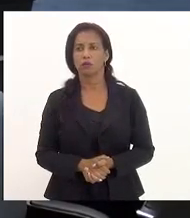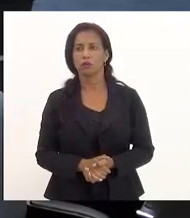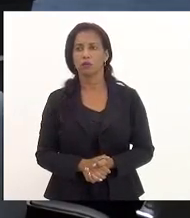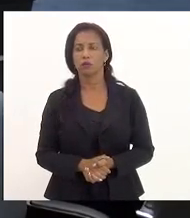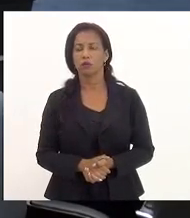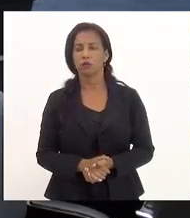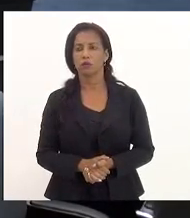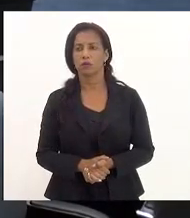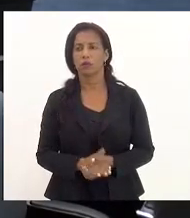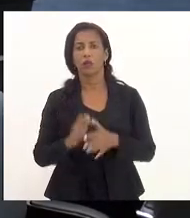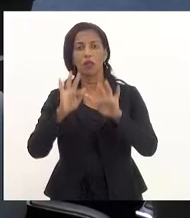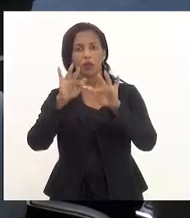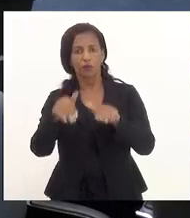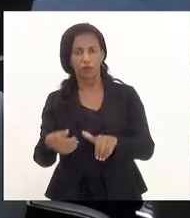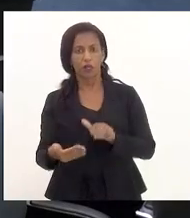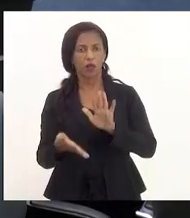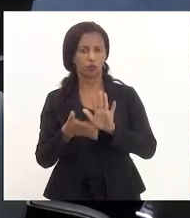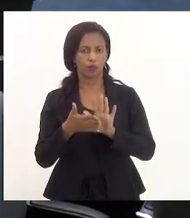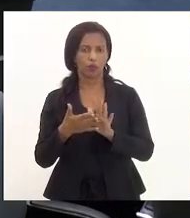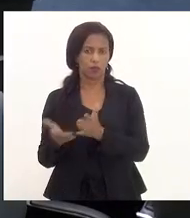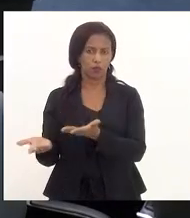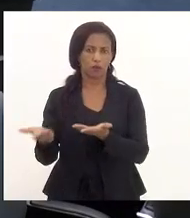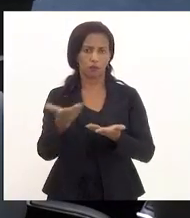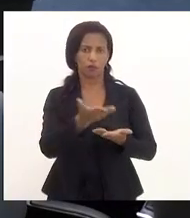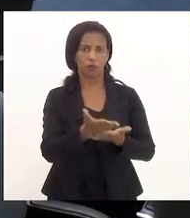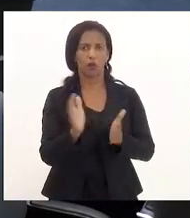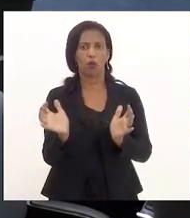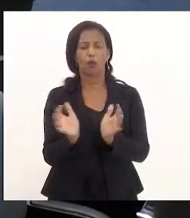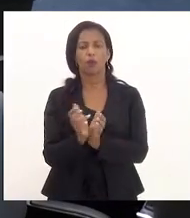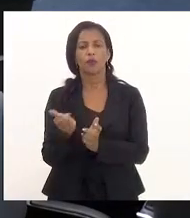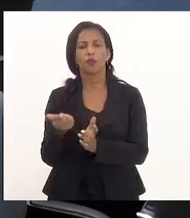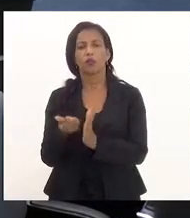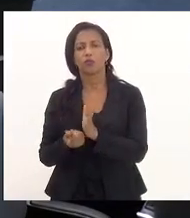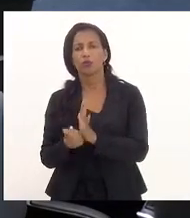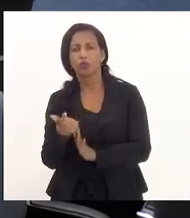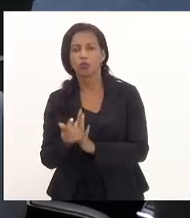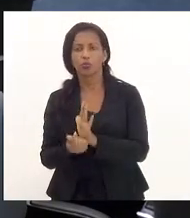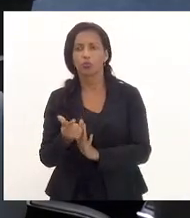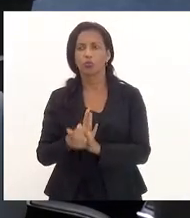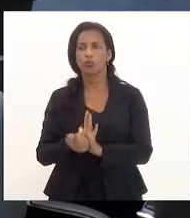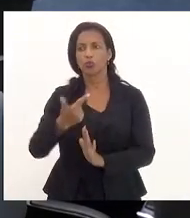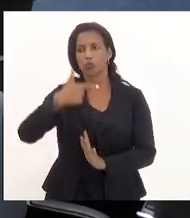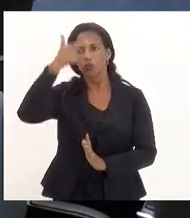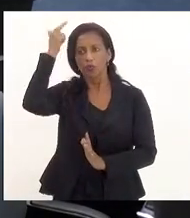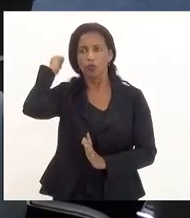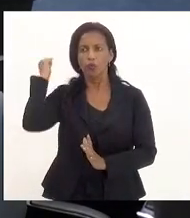oportunidade de usar a palavra. Pela Comissão de Tributação, deputado Luiz Paulo.